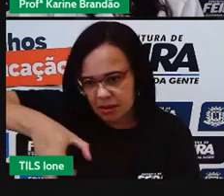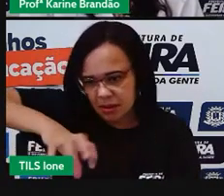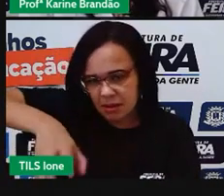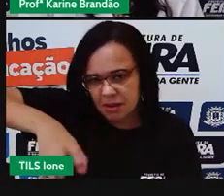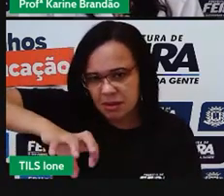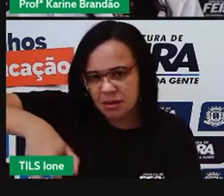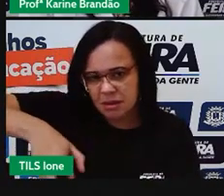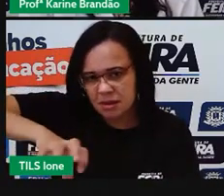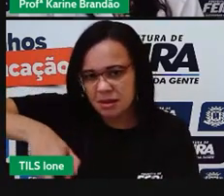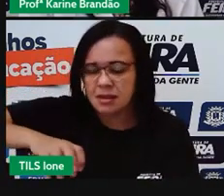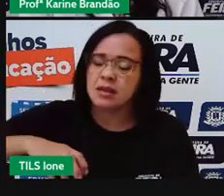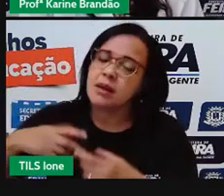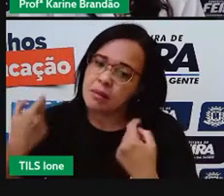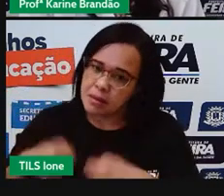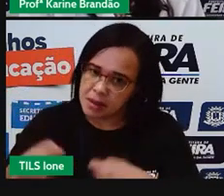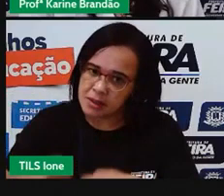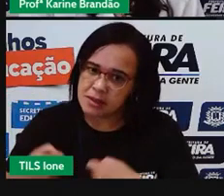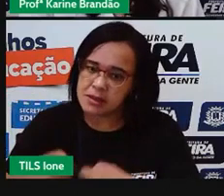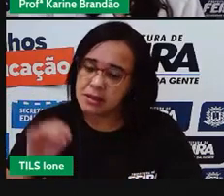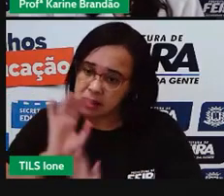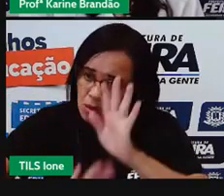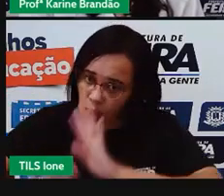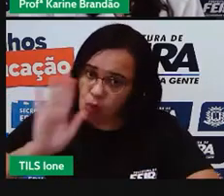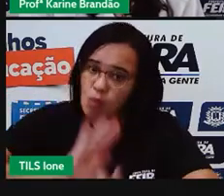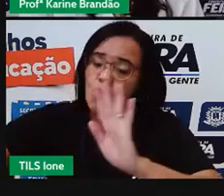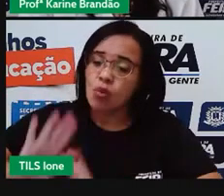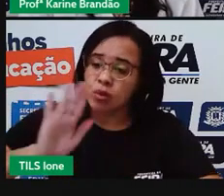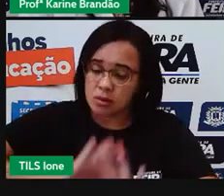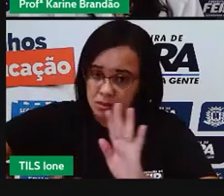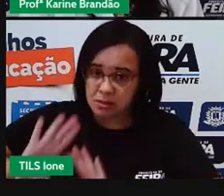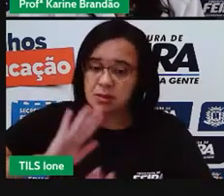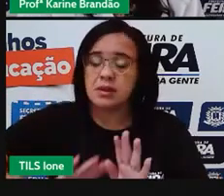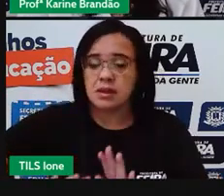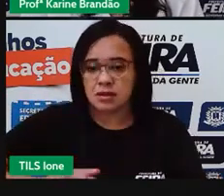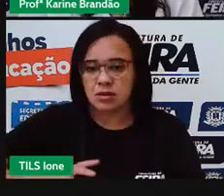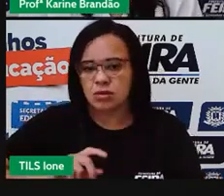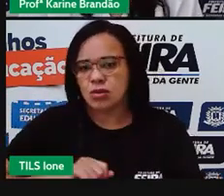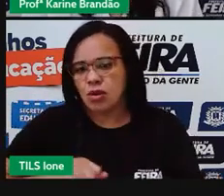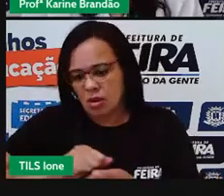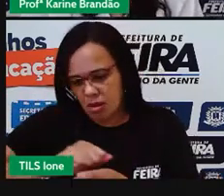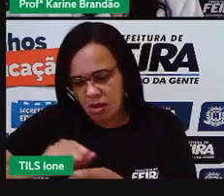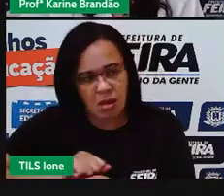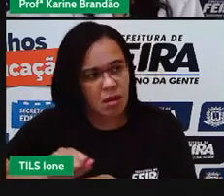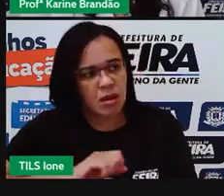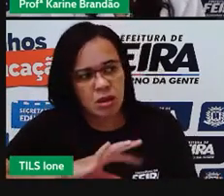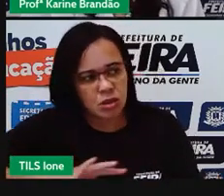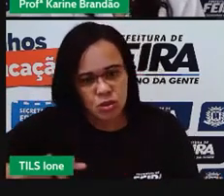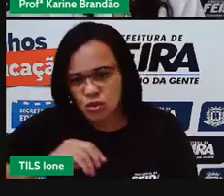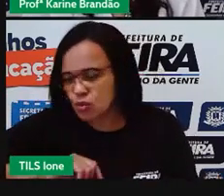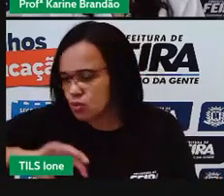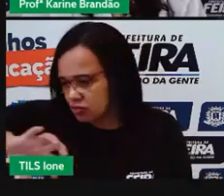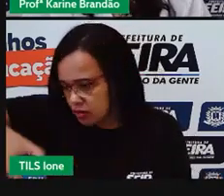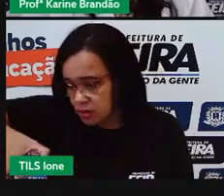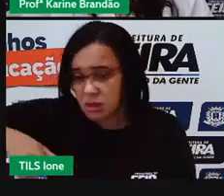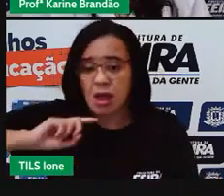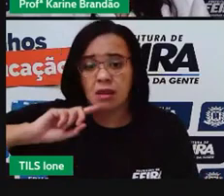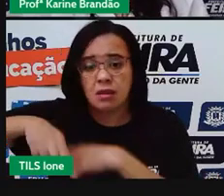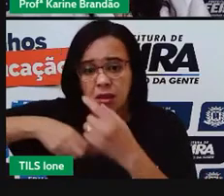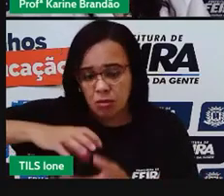105 litros em sabo e a louça com a torneira fechada e depois enxágue. Isso são